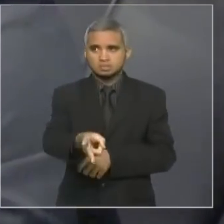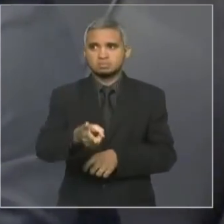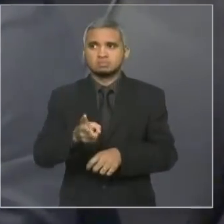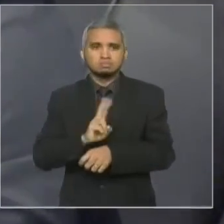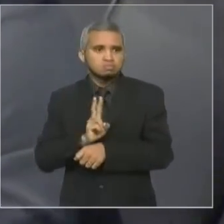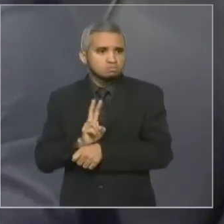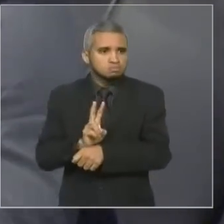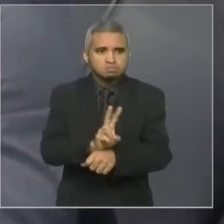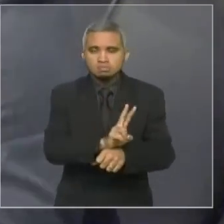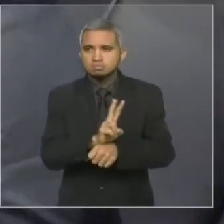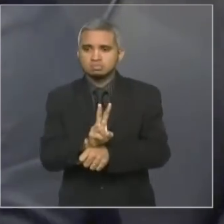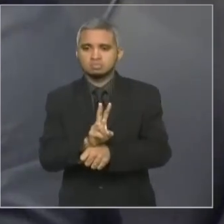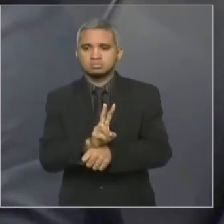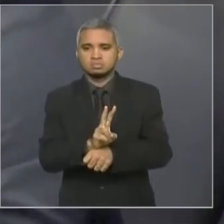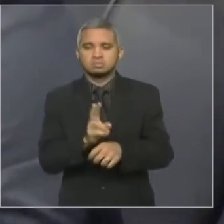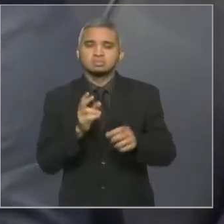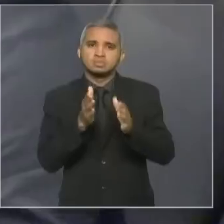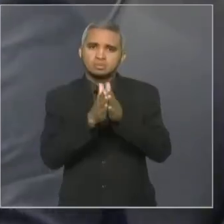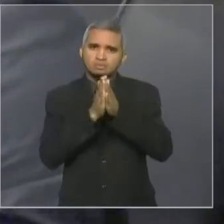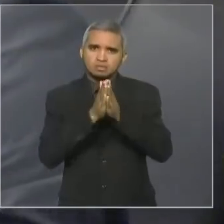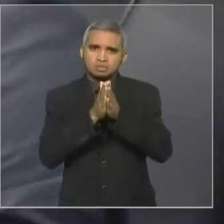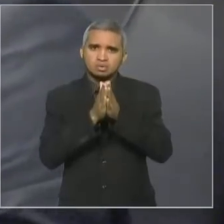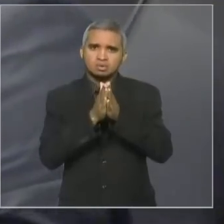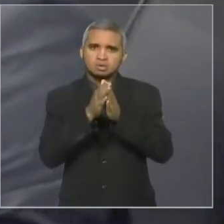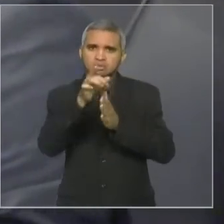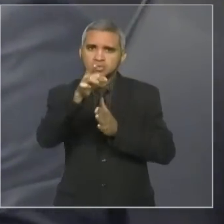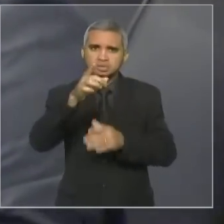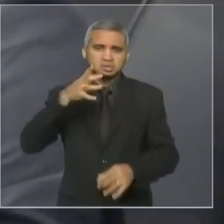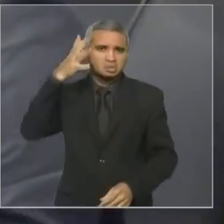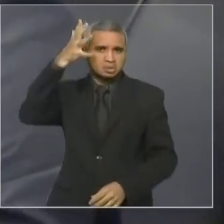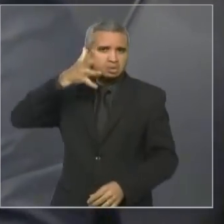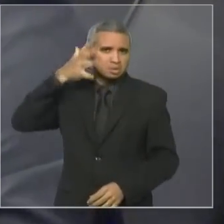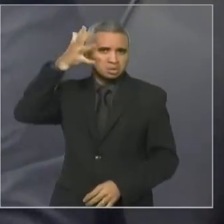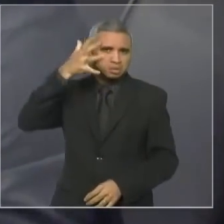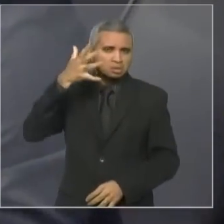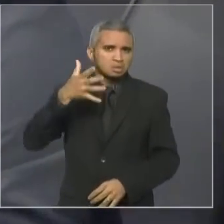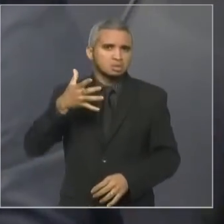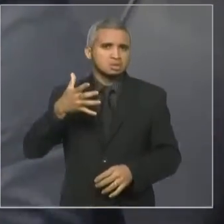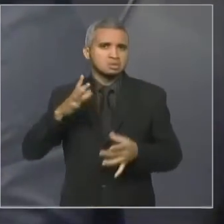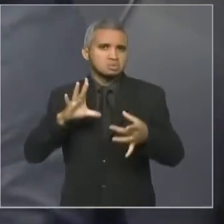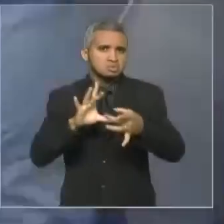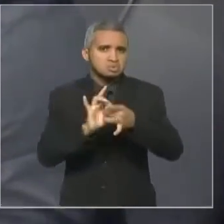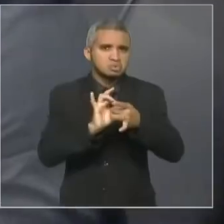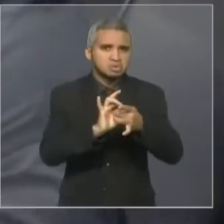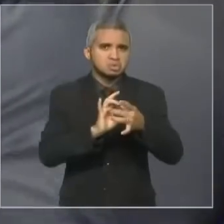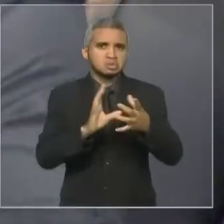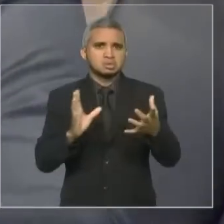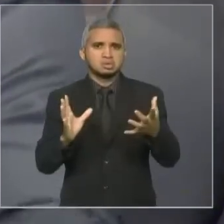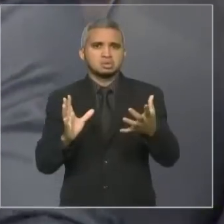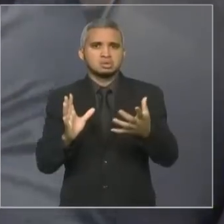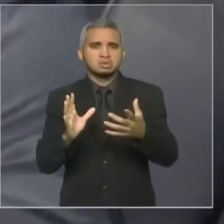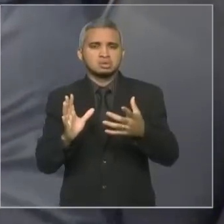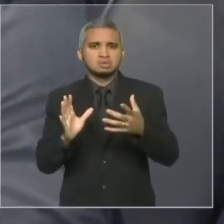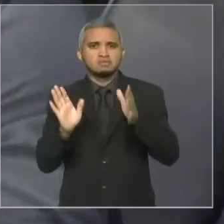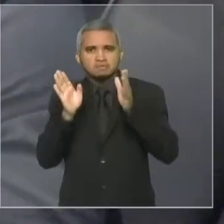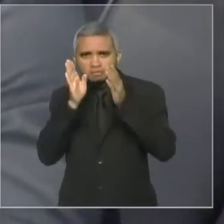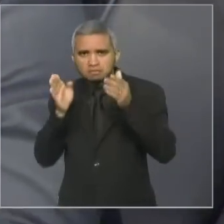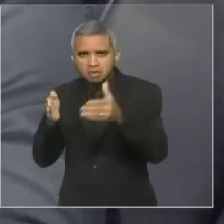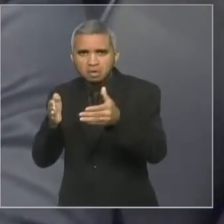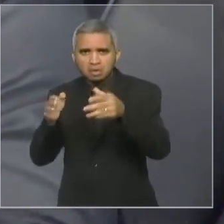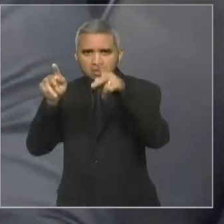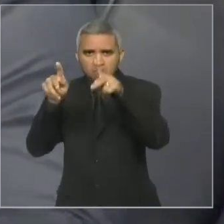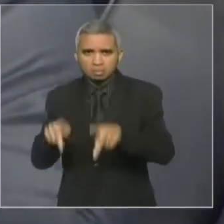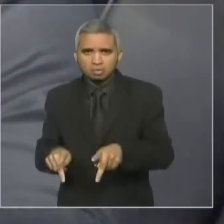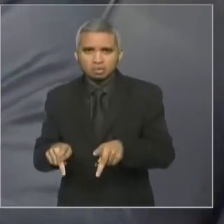do consumidor. E eu peço ao senhor que esse discurso que é que muitos falam de união em prol do interesse público, ele não,